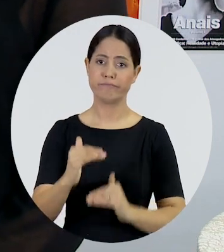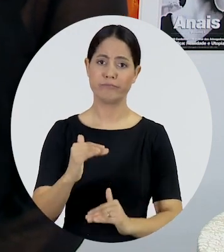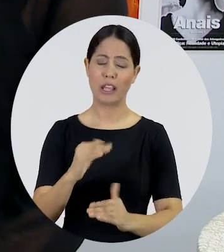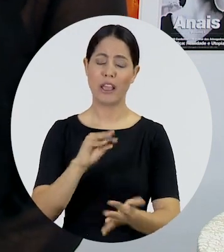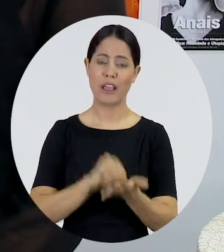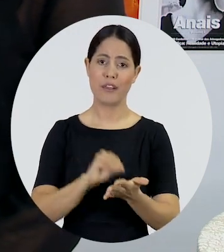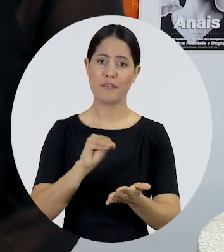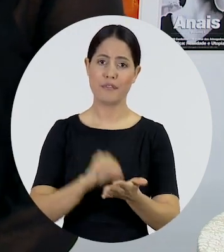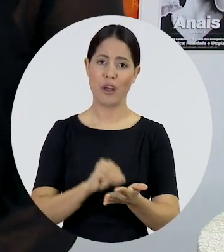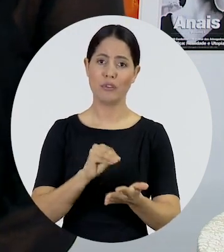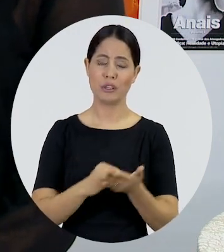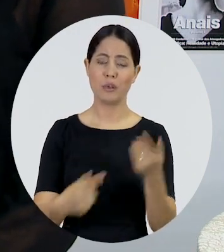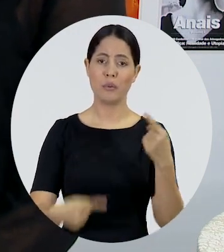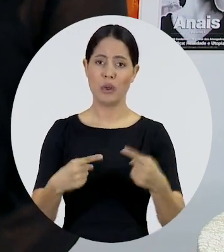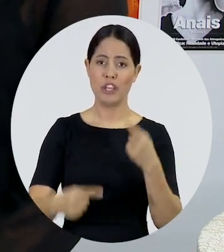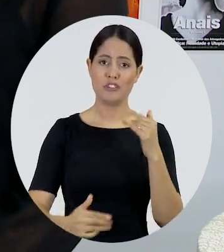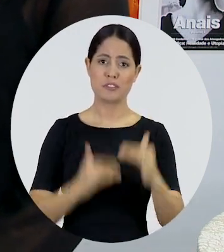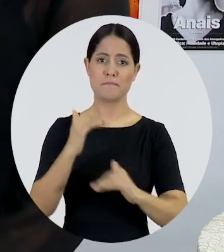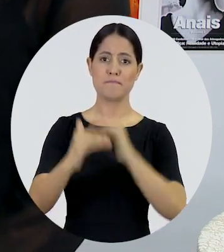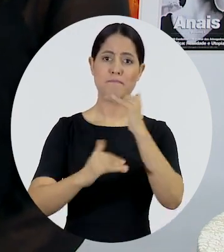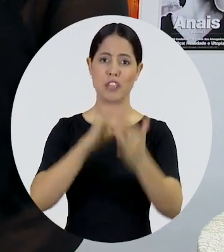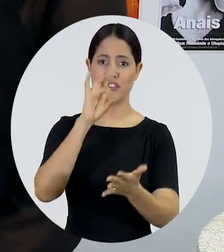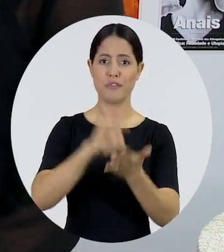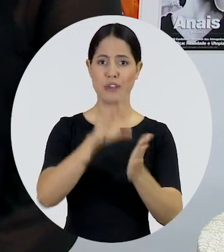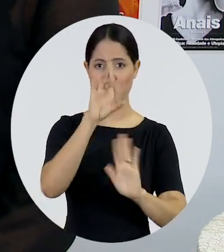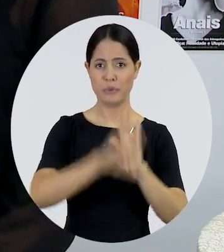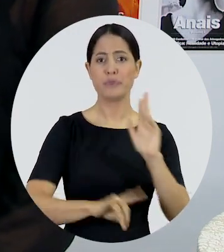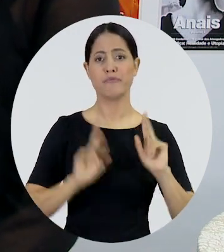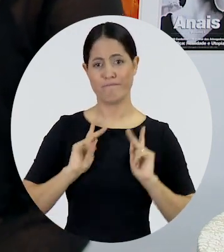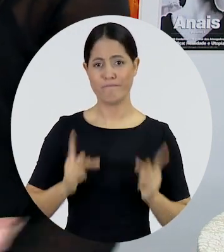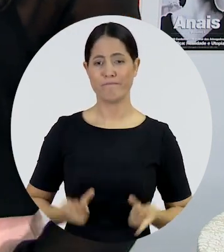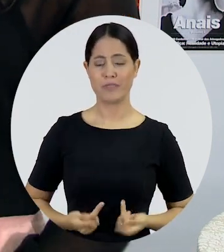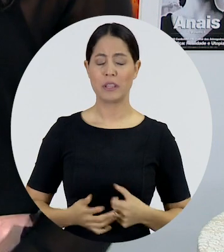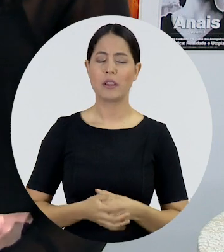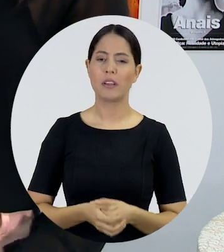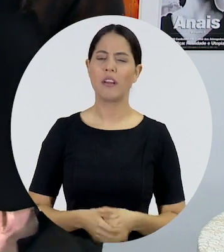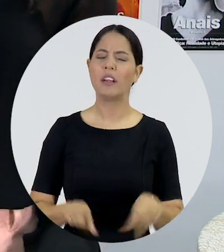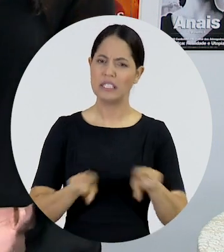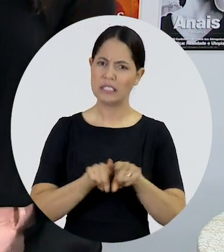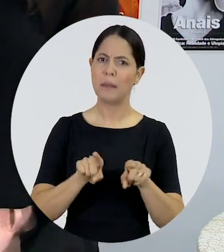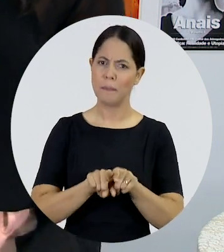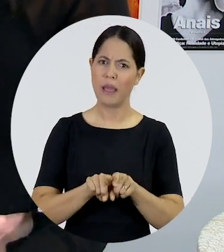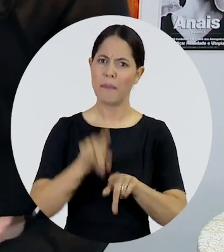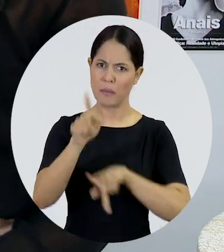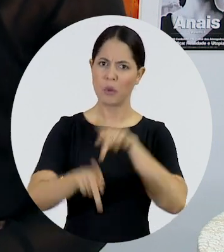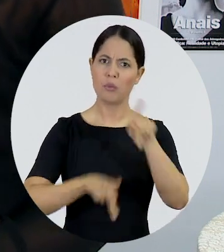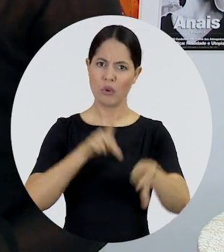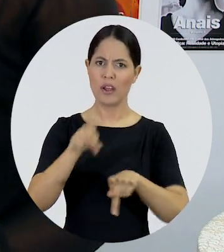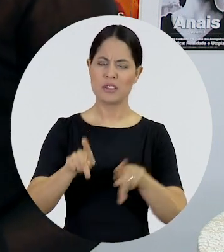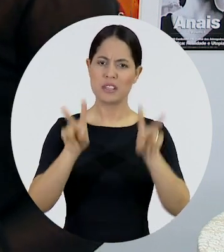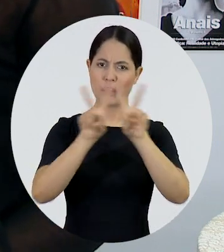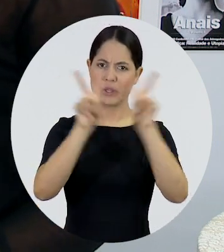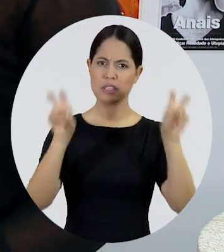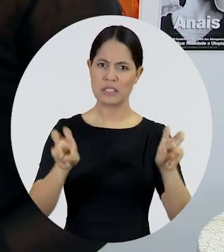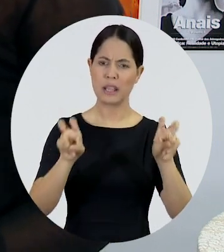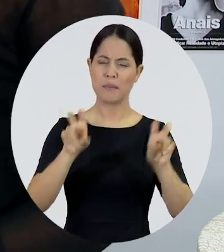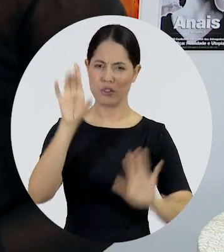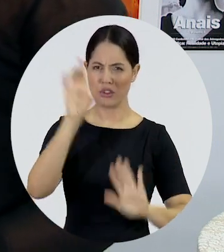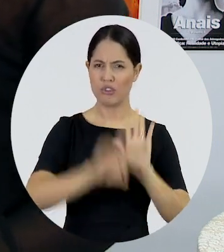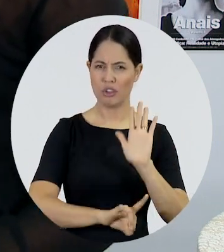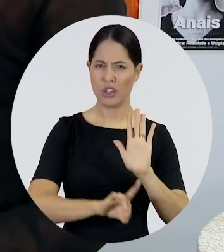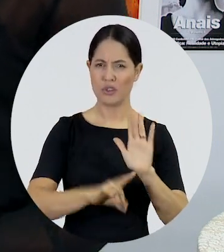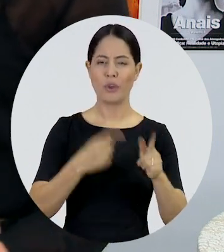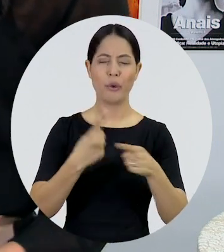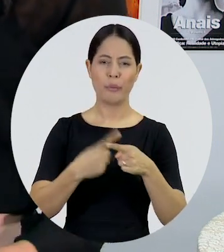e não políticas que buscam avançar os direitos humanos. E podemos também chamar a atenção da população quando se fala em direitos